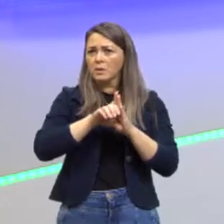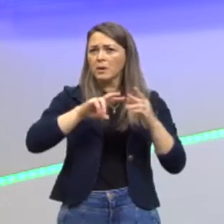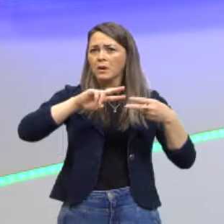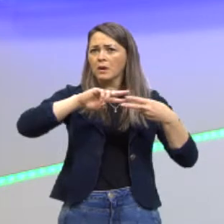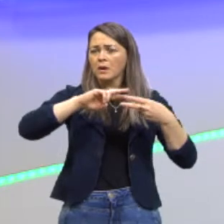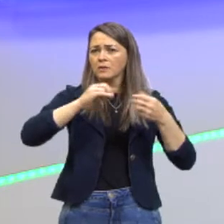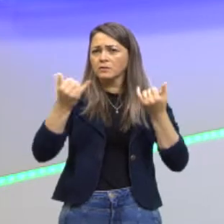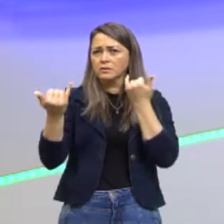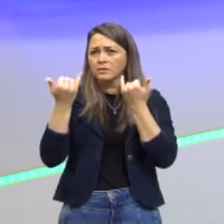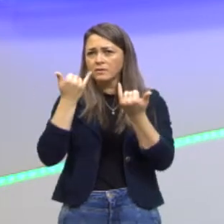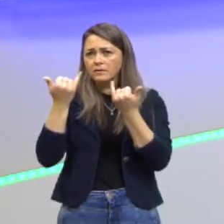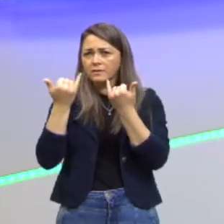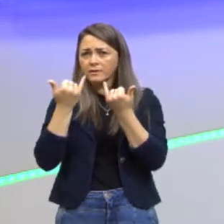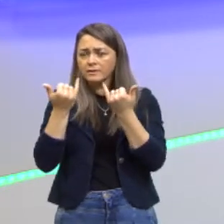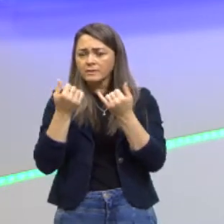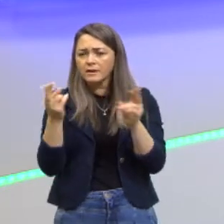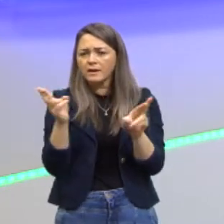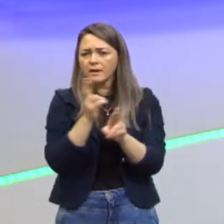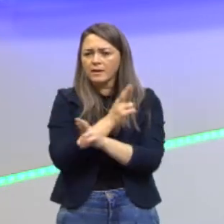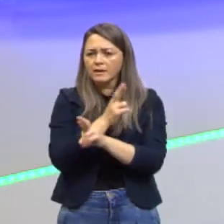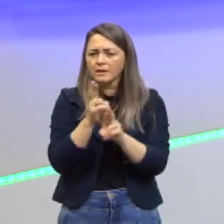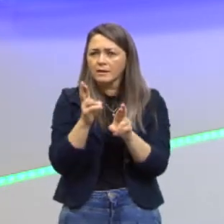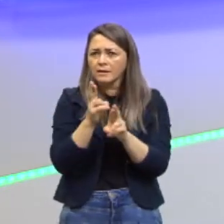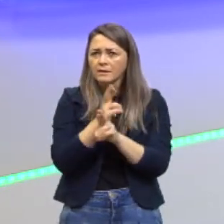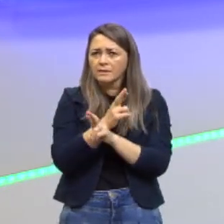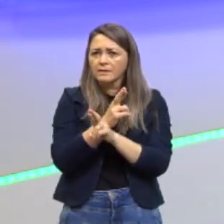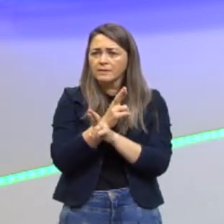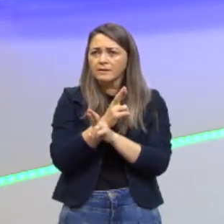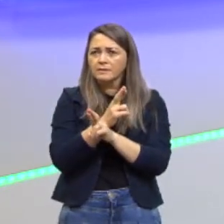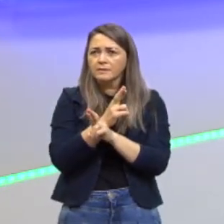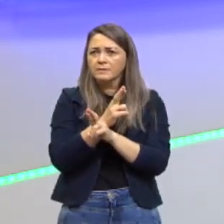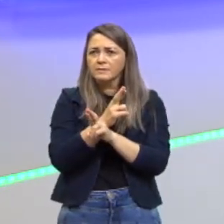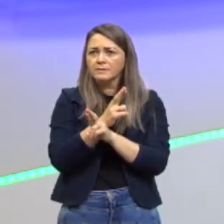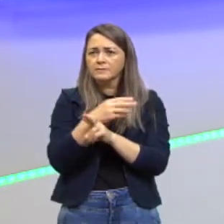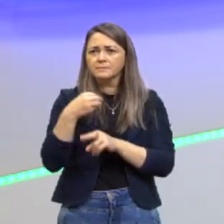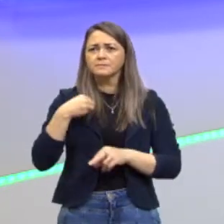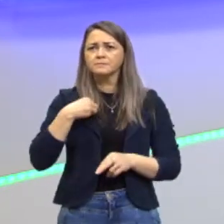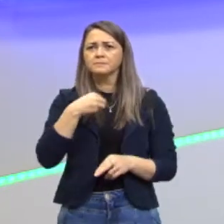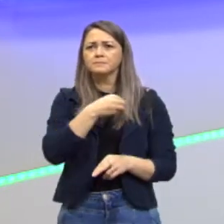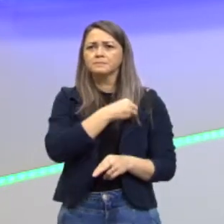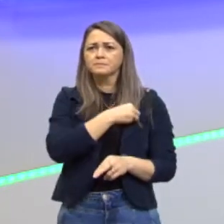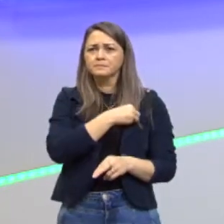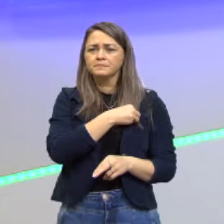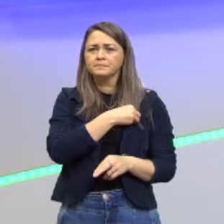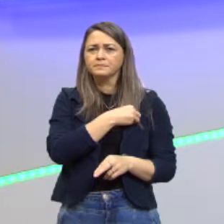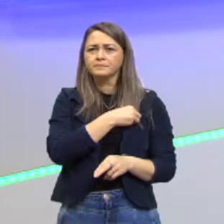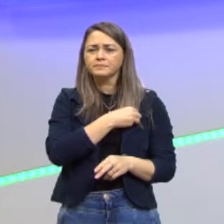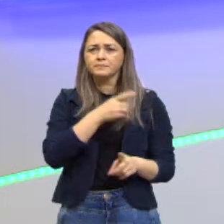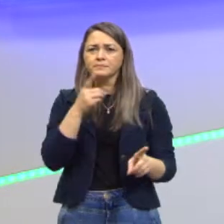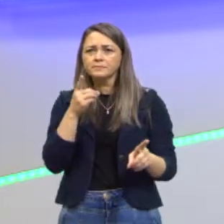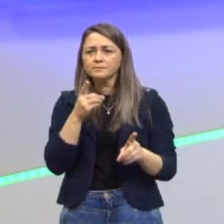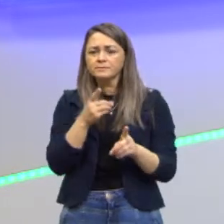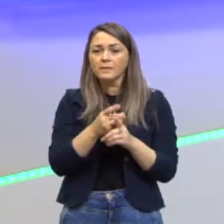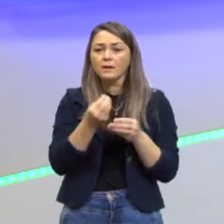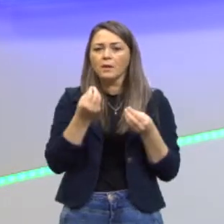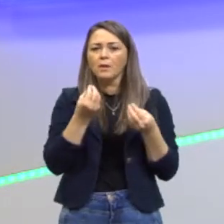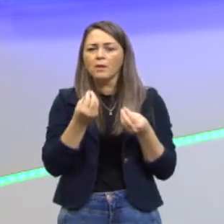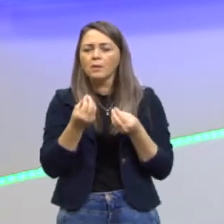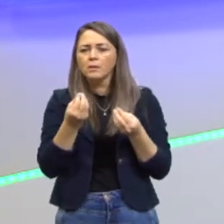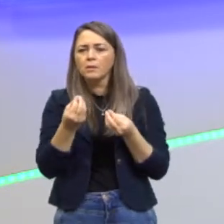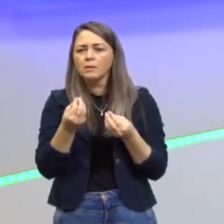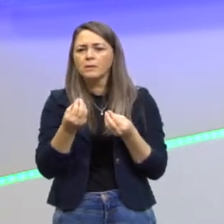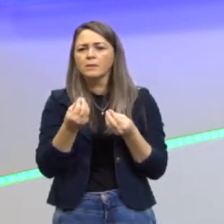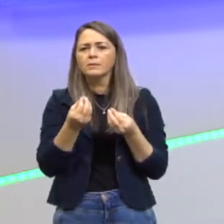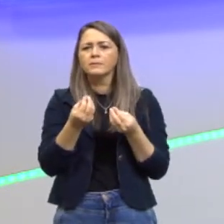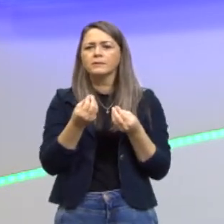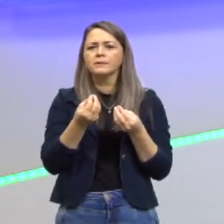muitas vezes está relacionado à área da medicina, né? E encontrar formas para